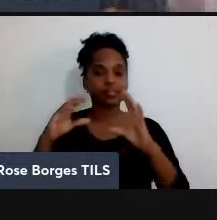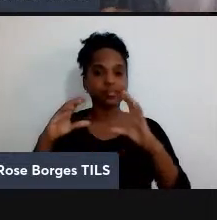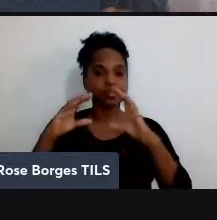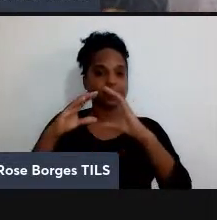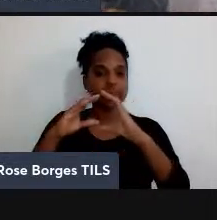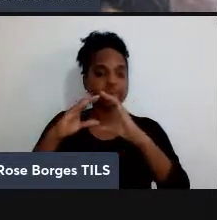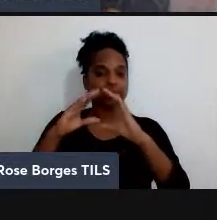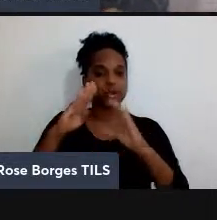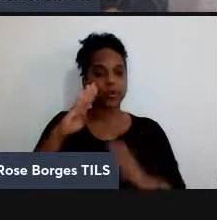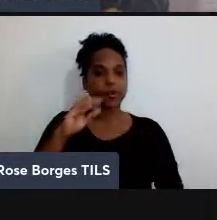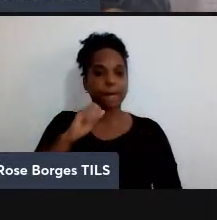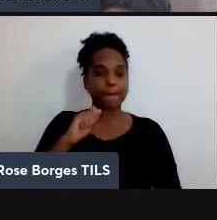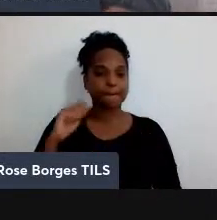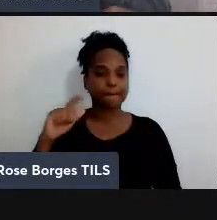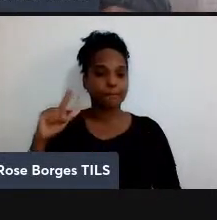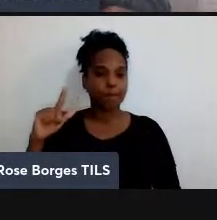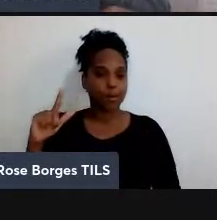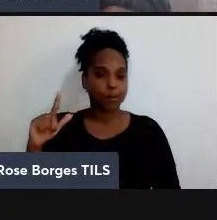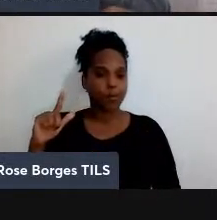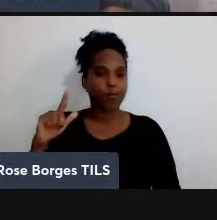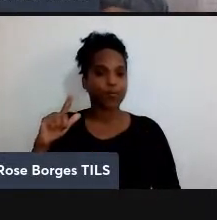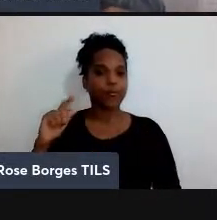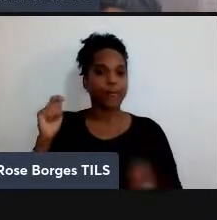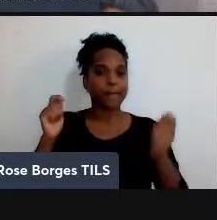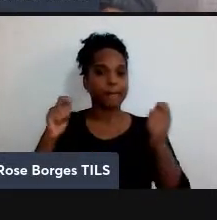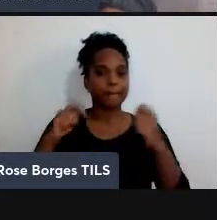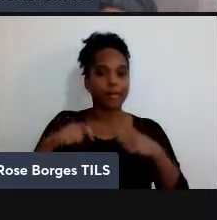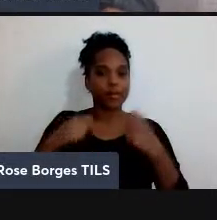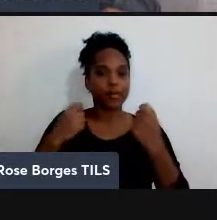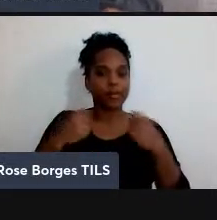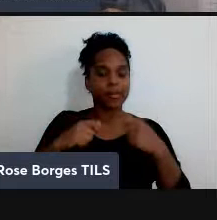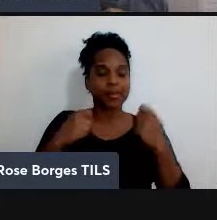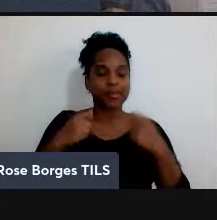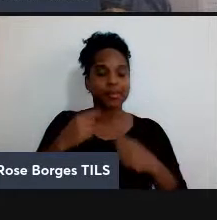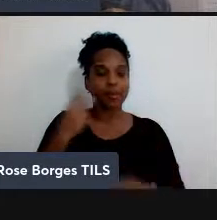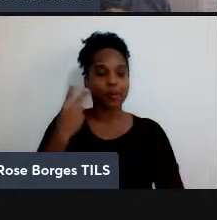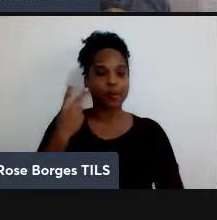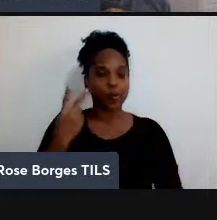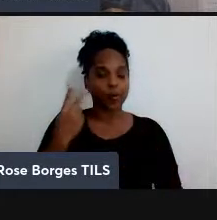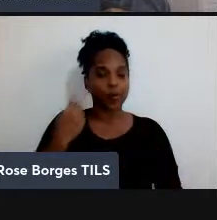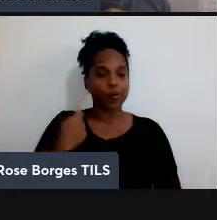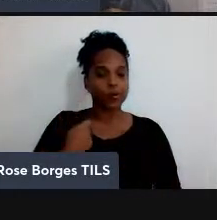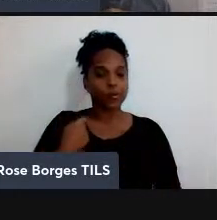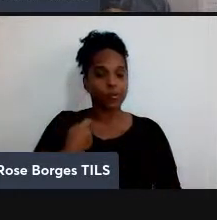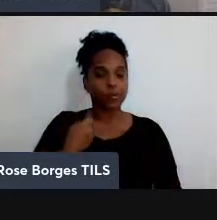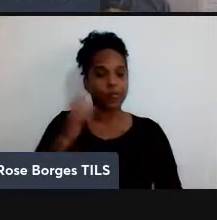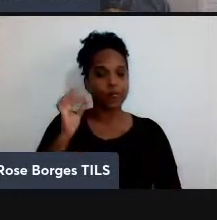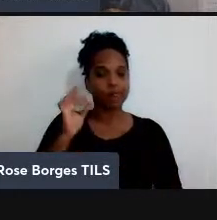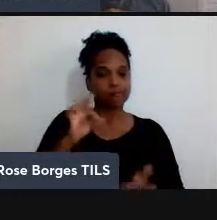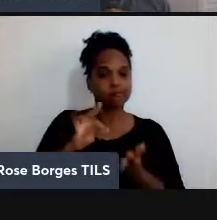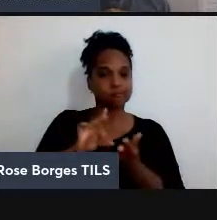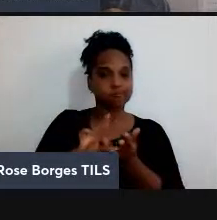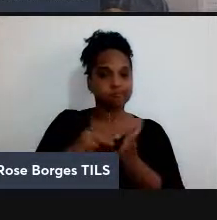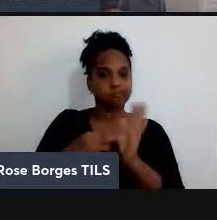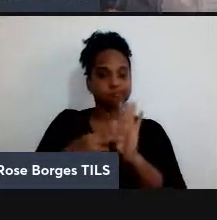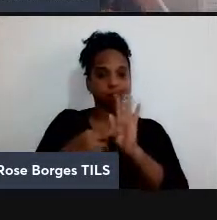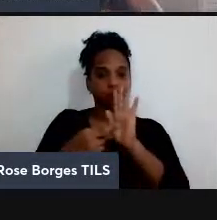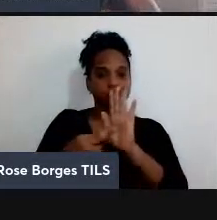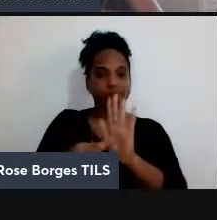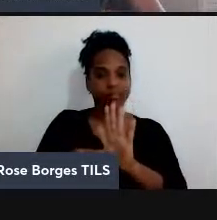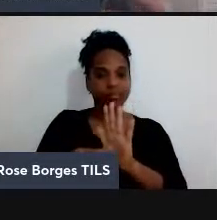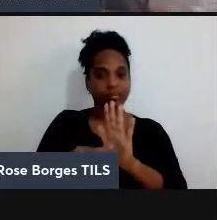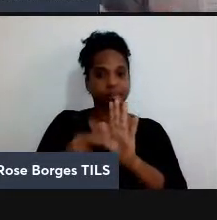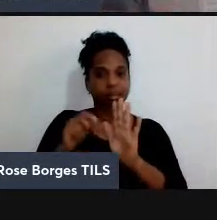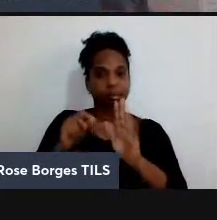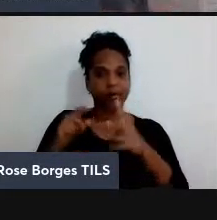onde esse estado quântico, esse quântico, ele precisa de dois números reais para ser representado. Precisa aqui de um ângulo θ e um ângulo